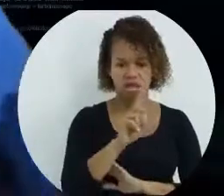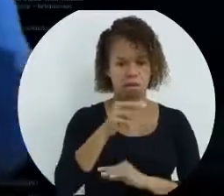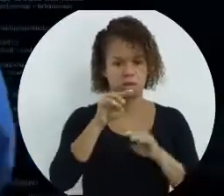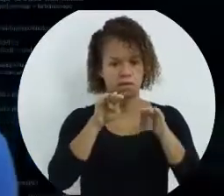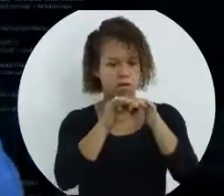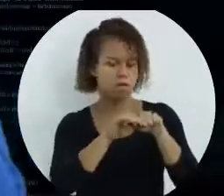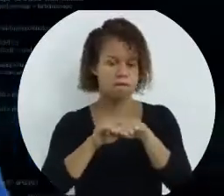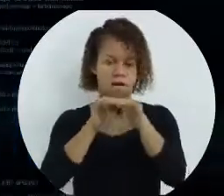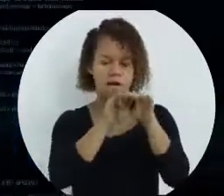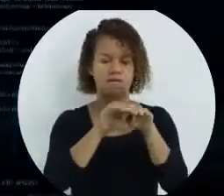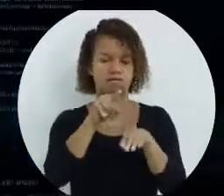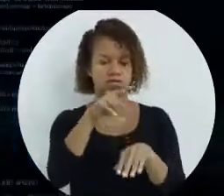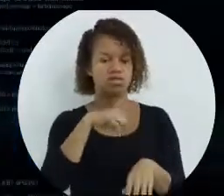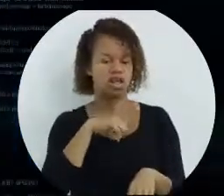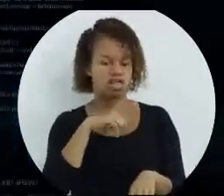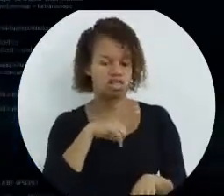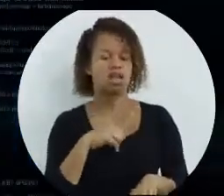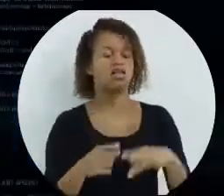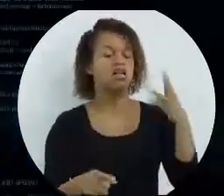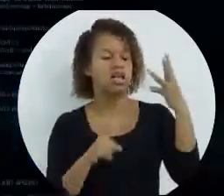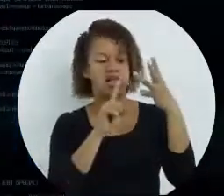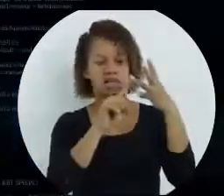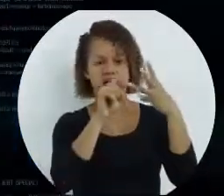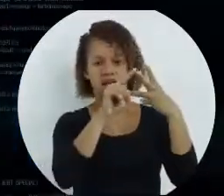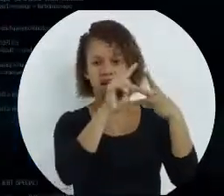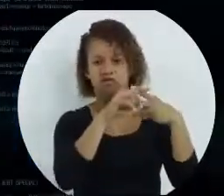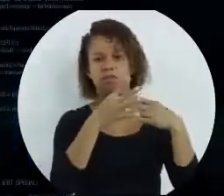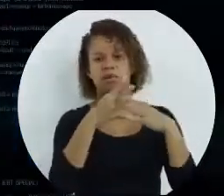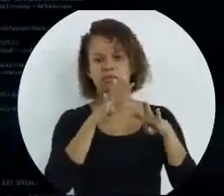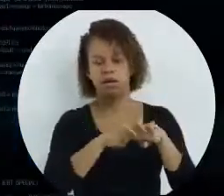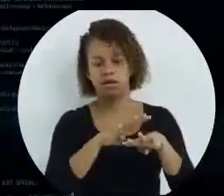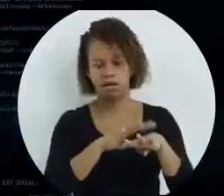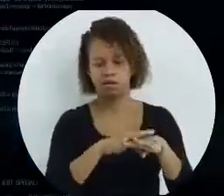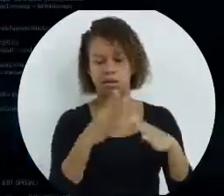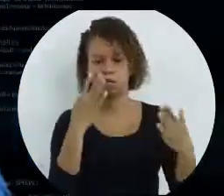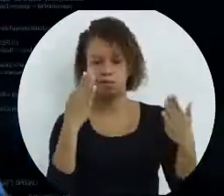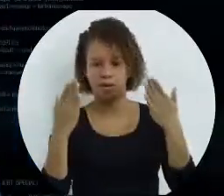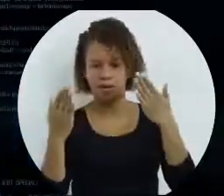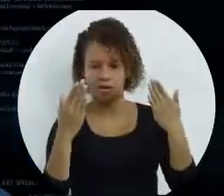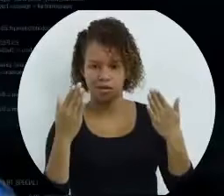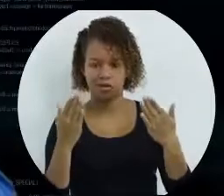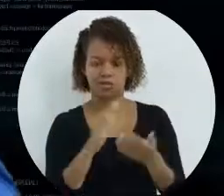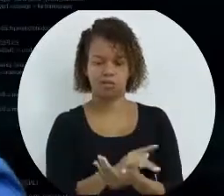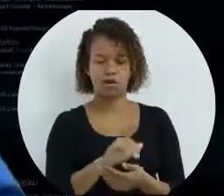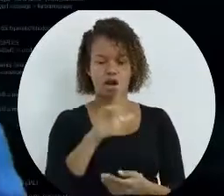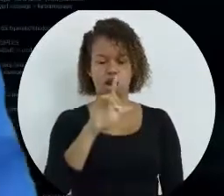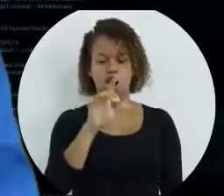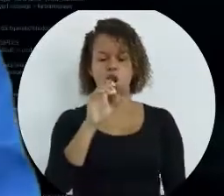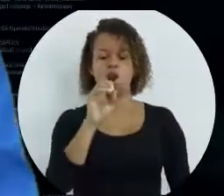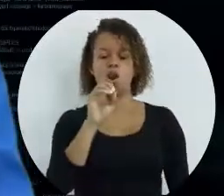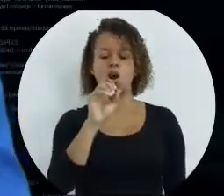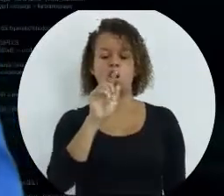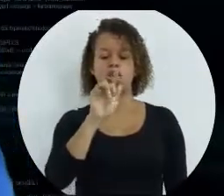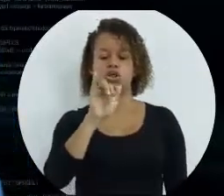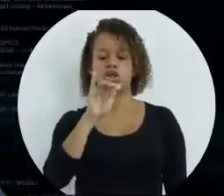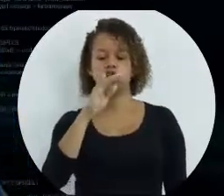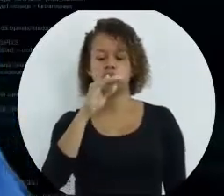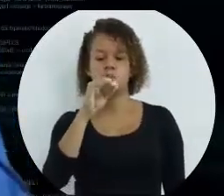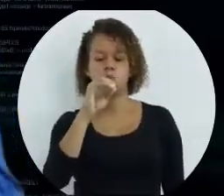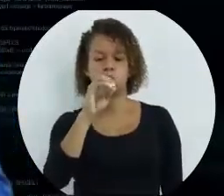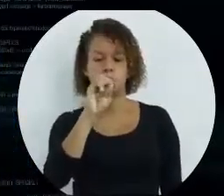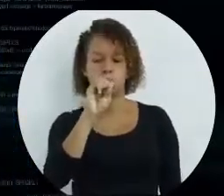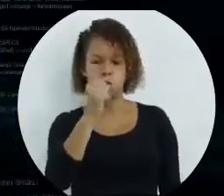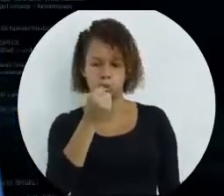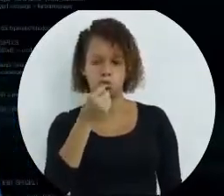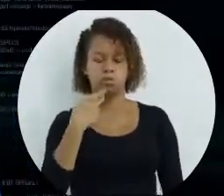Você tem já a terceira forma de operadores, matemáticos, comparativos e agora os lógicos. Os lógicos, eles utilizam